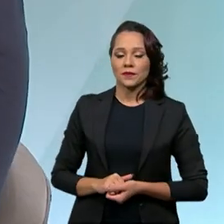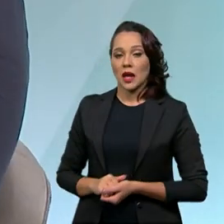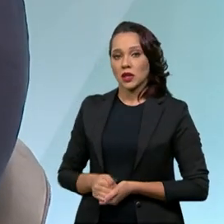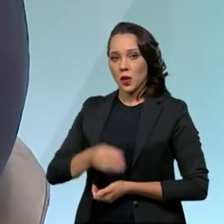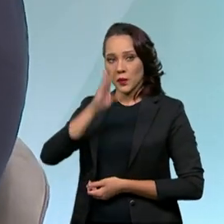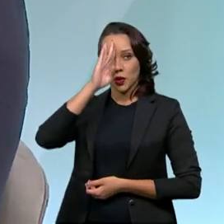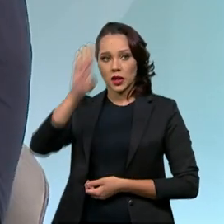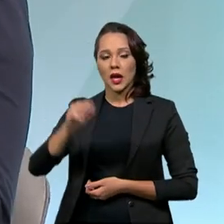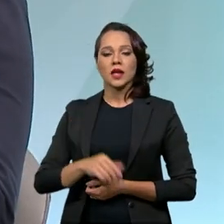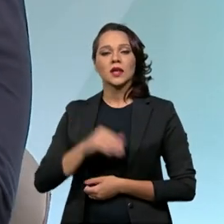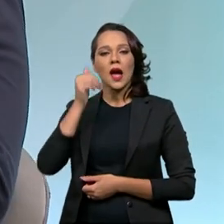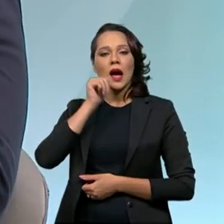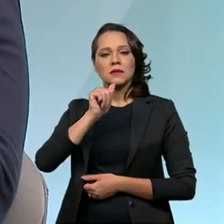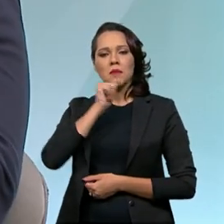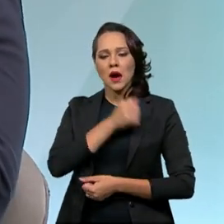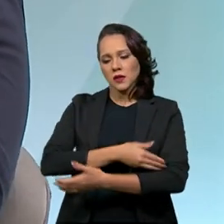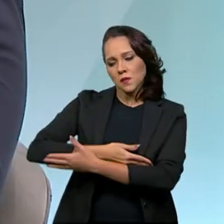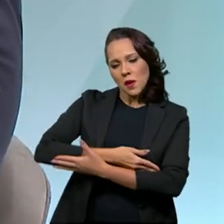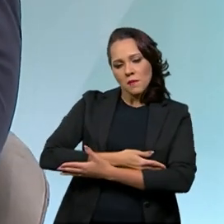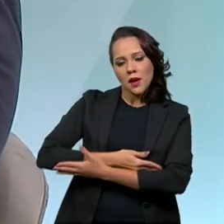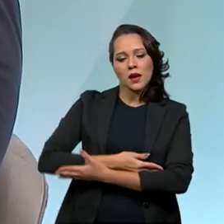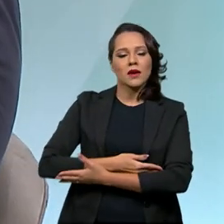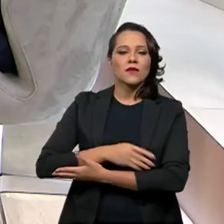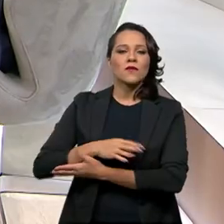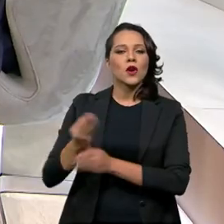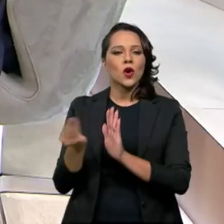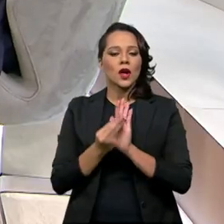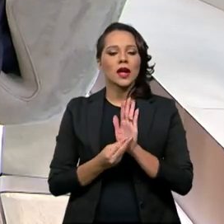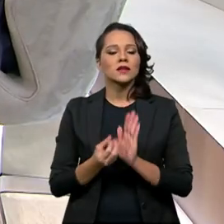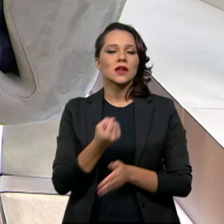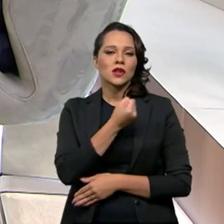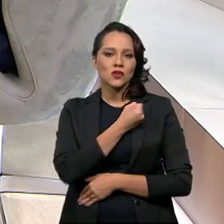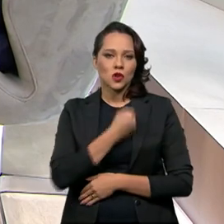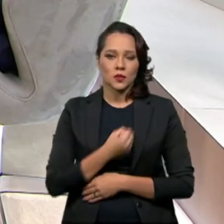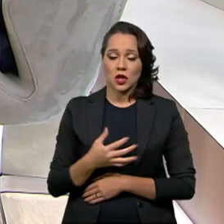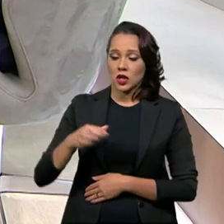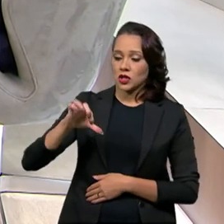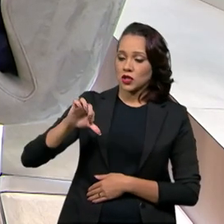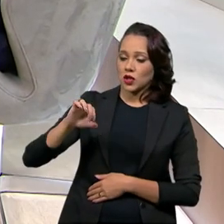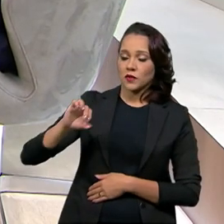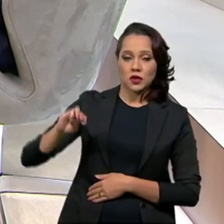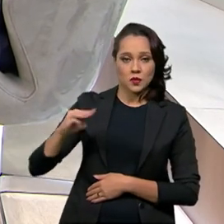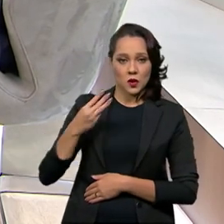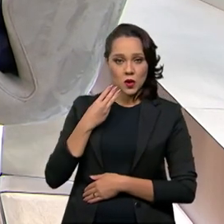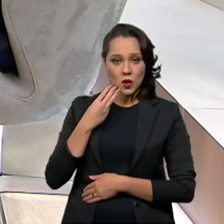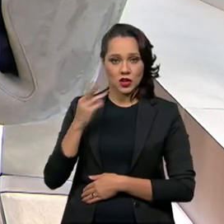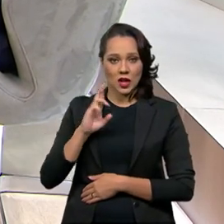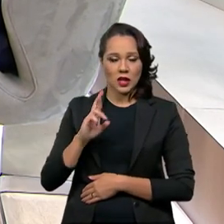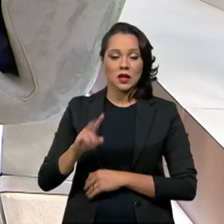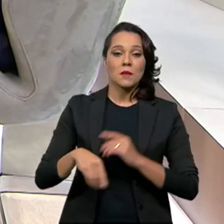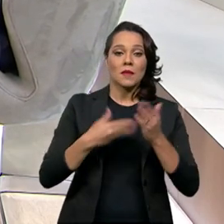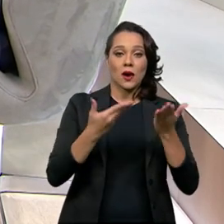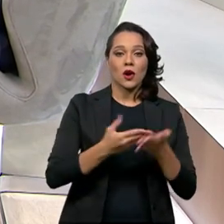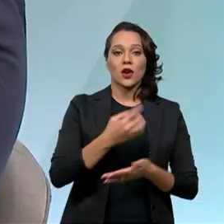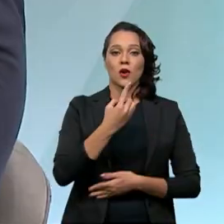prioridade às mães e aos bebês foi colocada em números. Passou de 900 milhões de reais para 1,8 bilhão de reais.